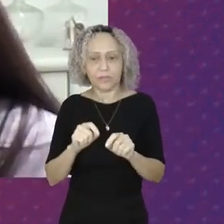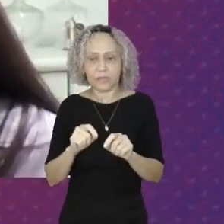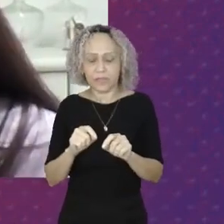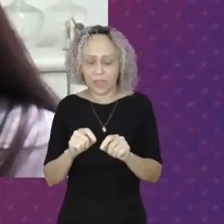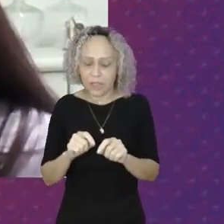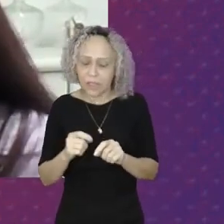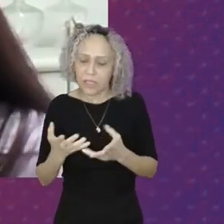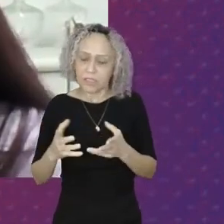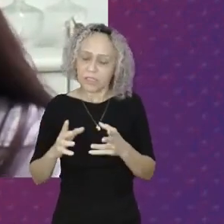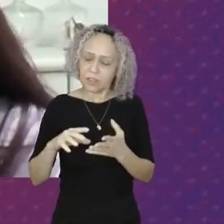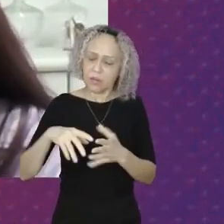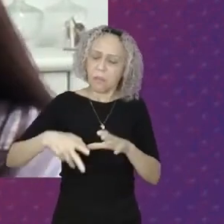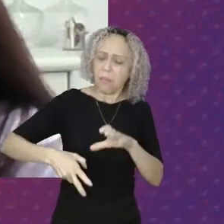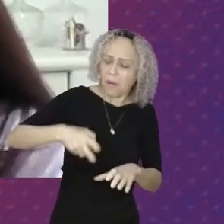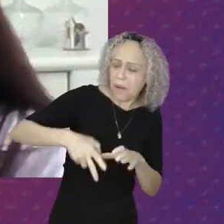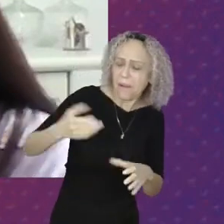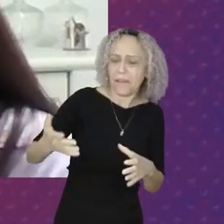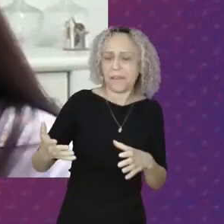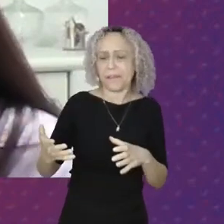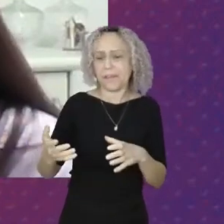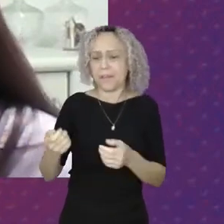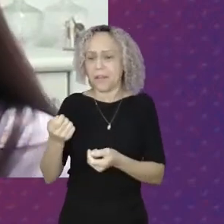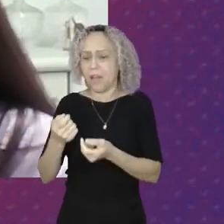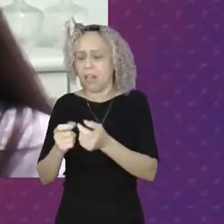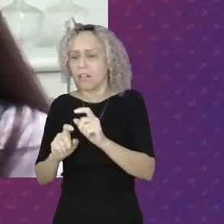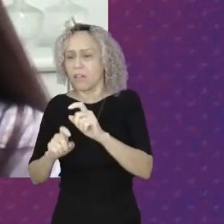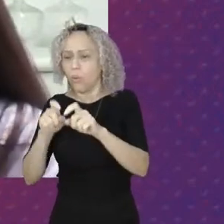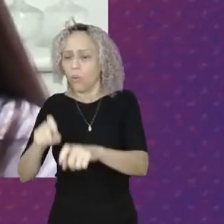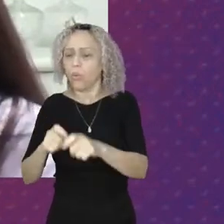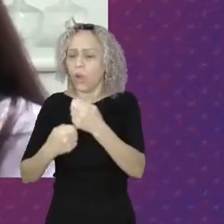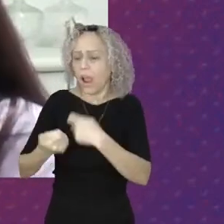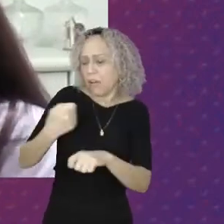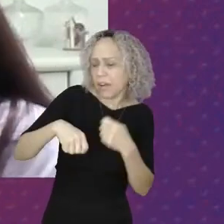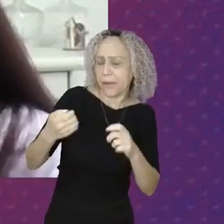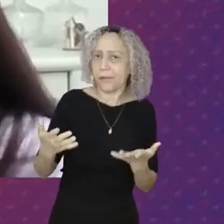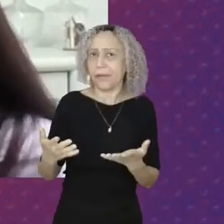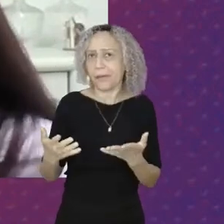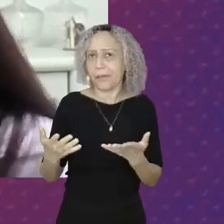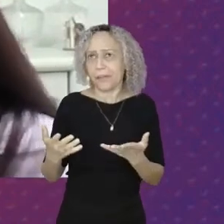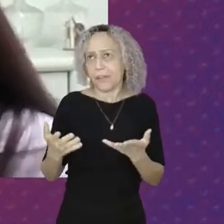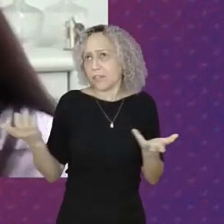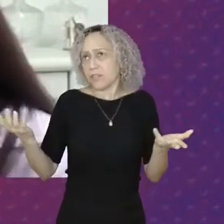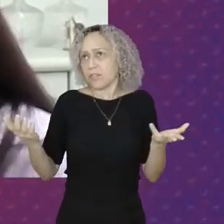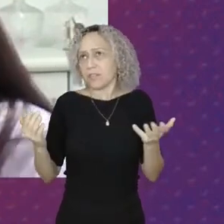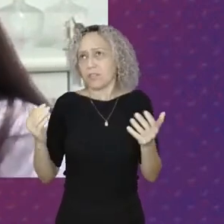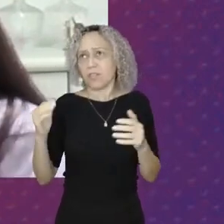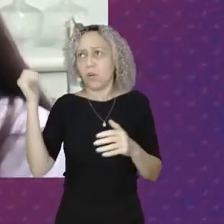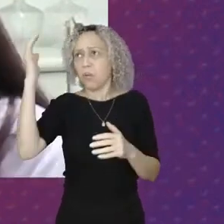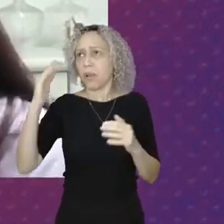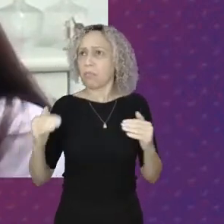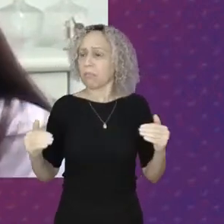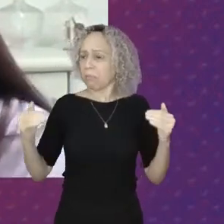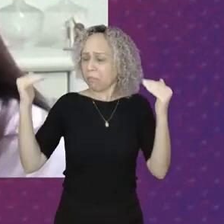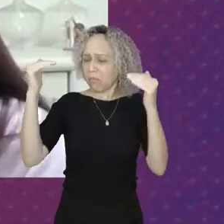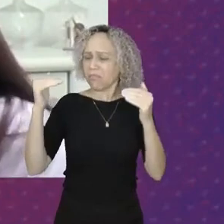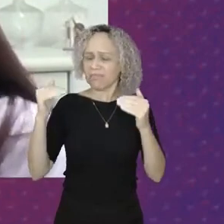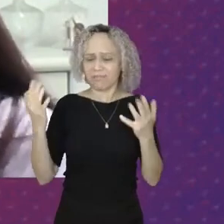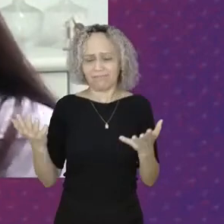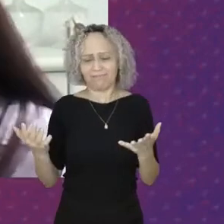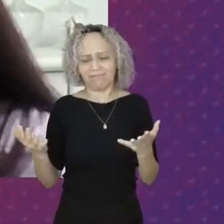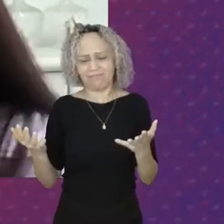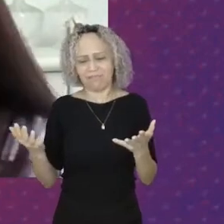transnacionais Da mineração E do agronegócio E o sacrifício Da soberania nacional E popular Com subordinação Do país